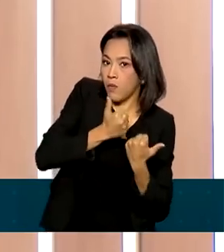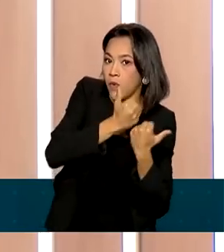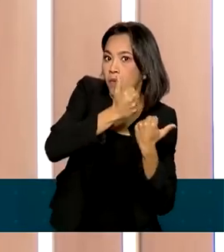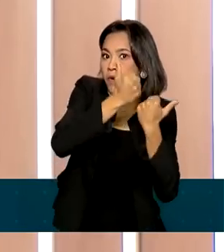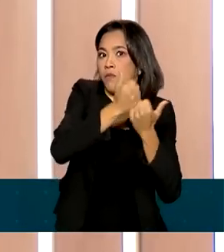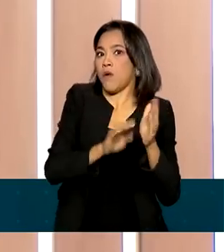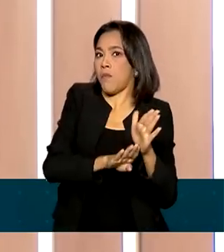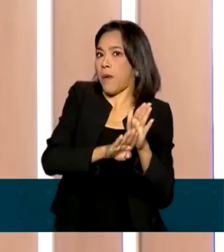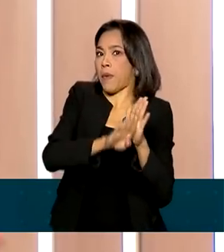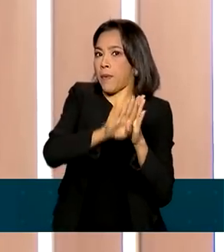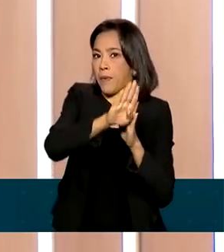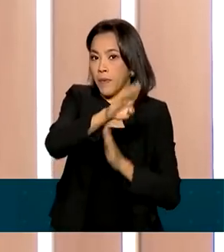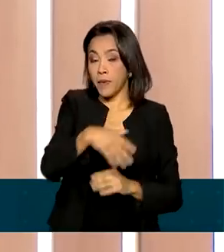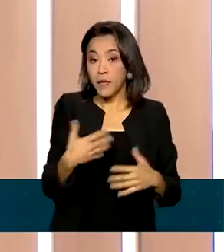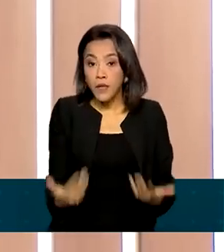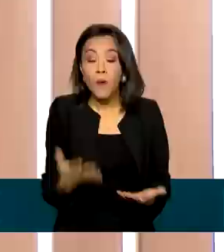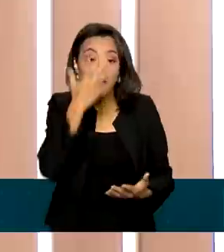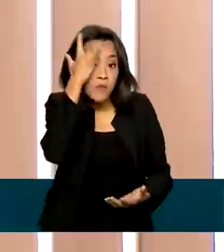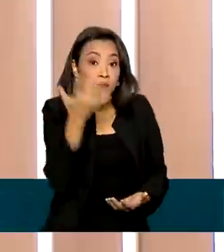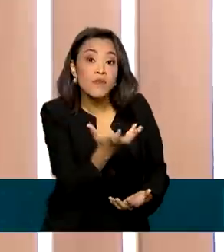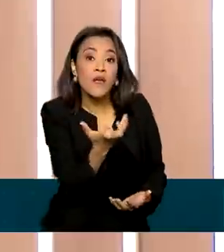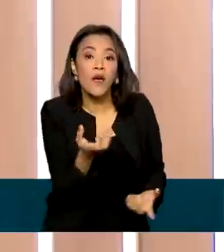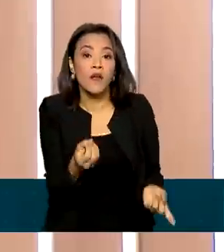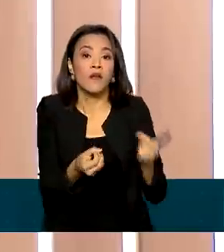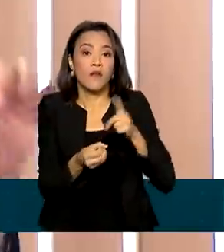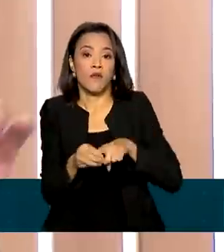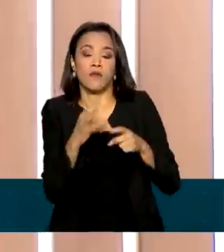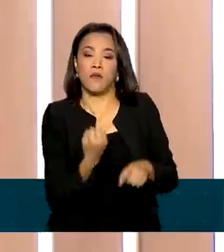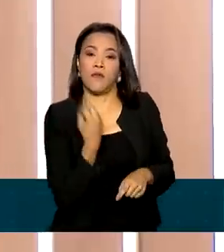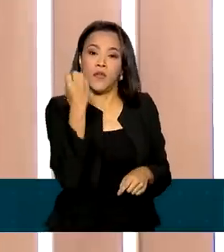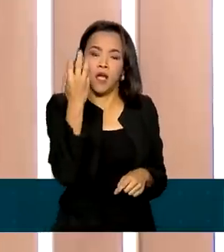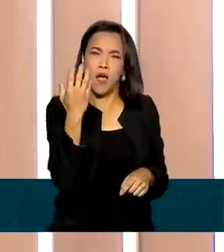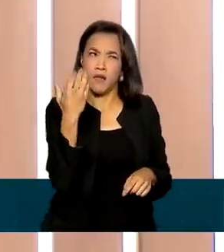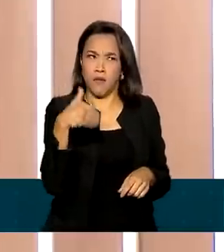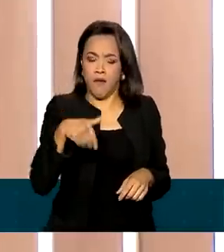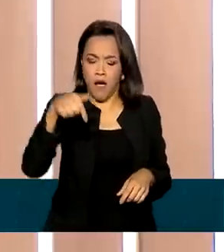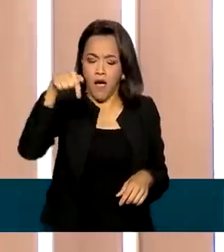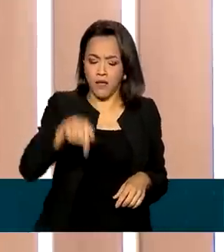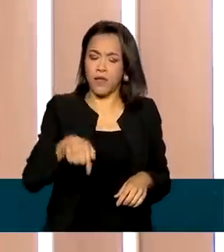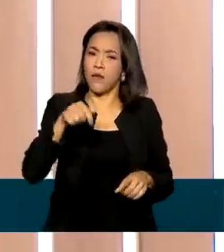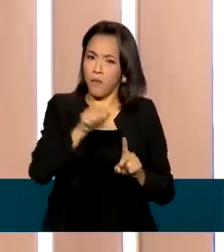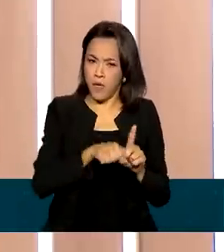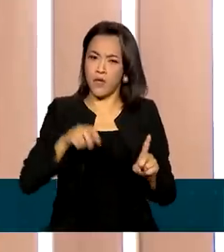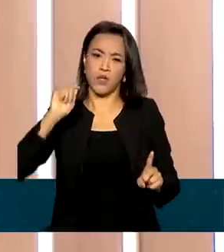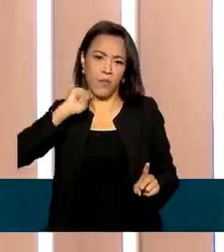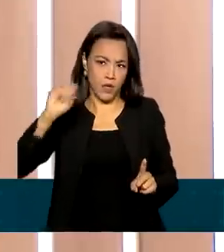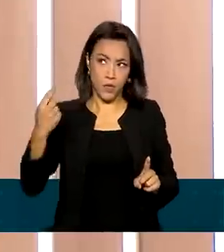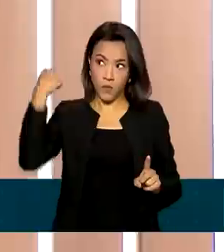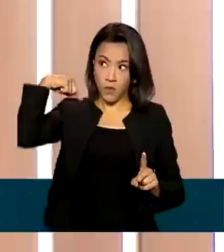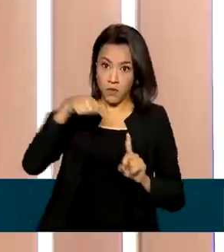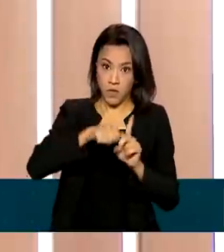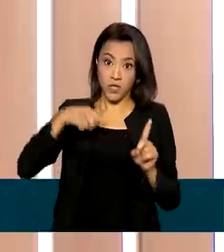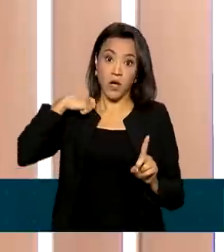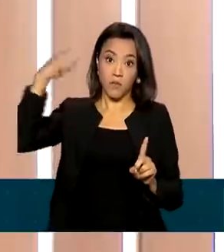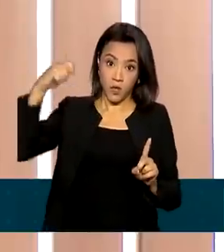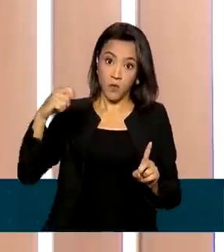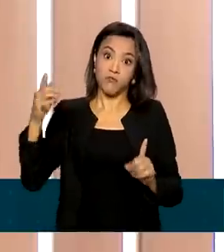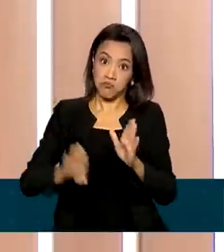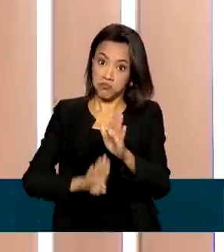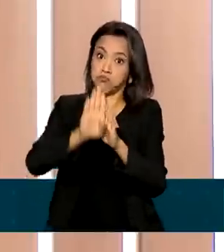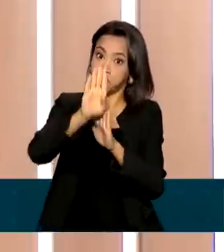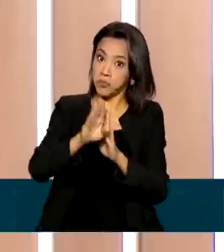turístico. Ou seja, as pessoas querem voltar a viajar e até abril desse ano o setor de turismo já tinha crescido impressionantes,